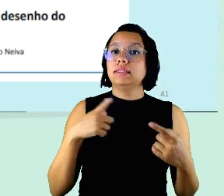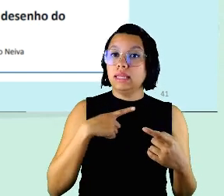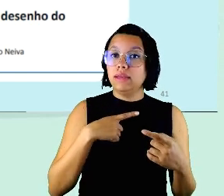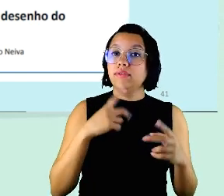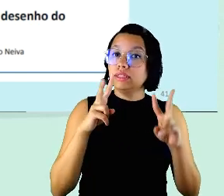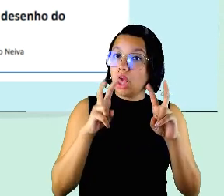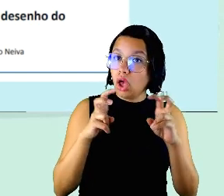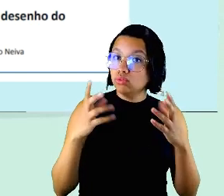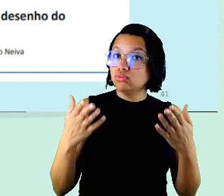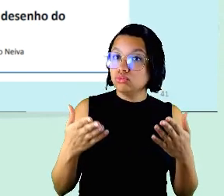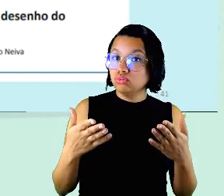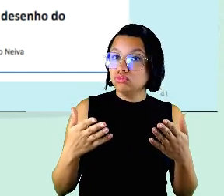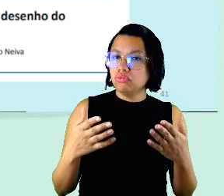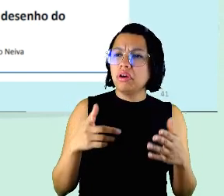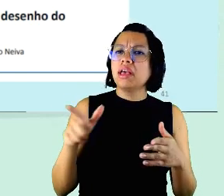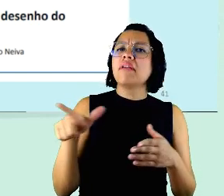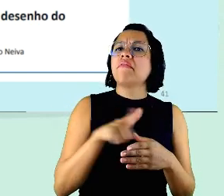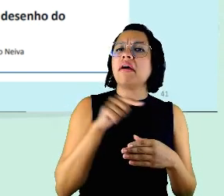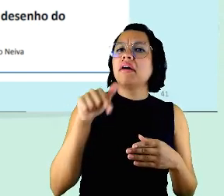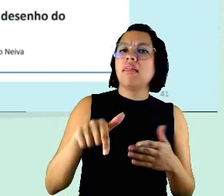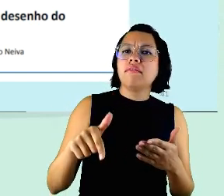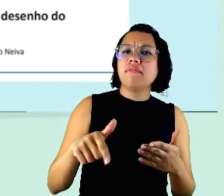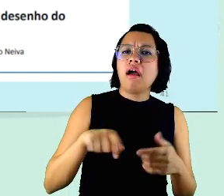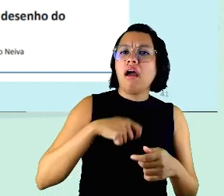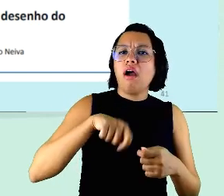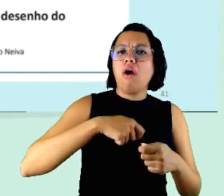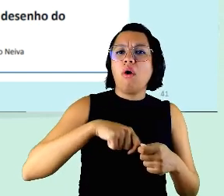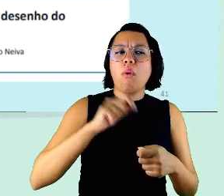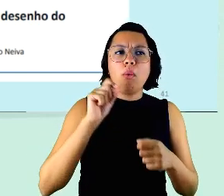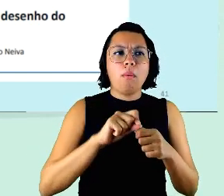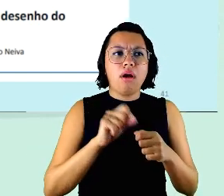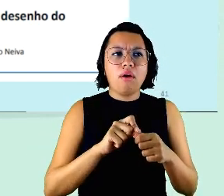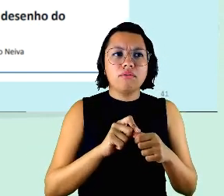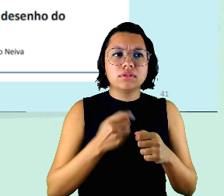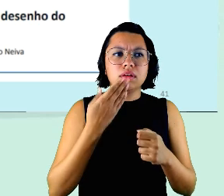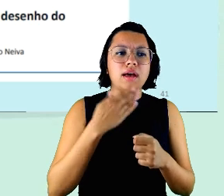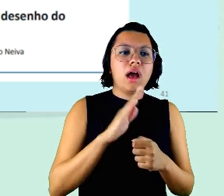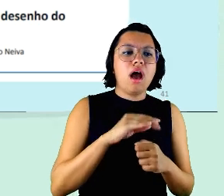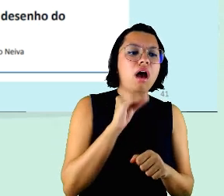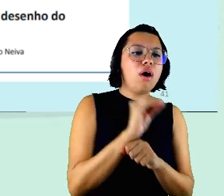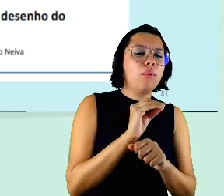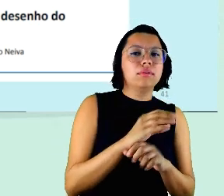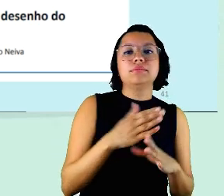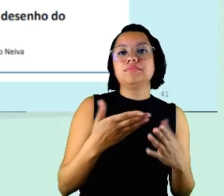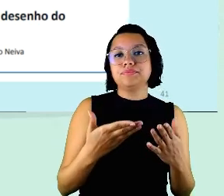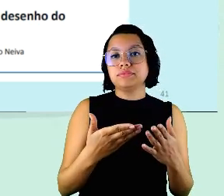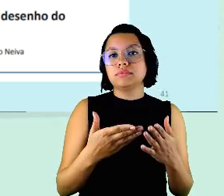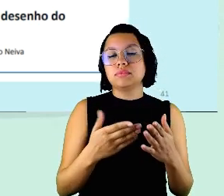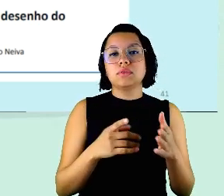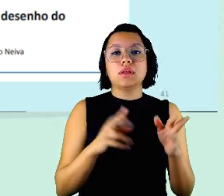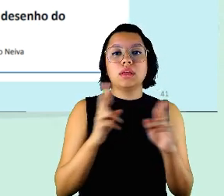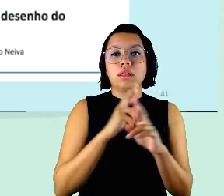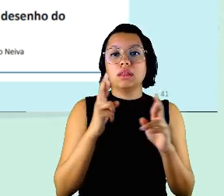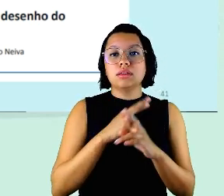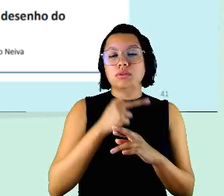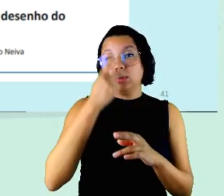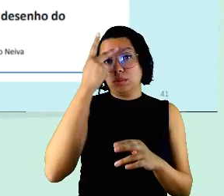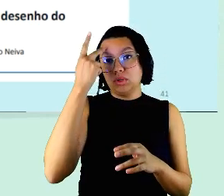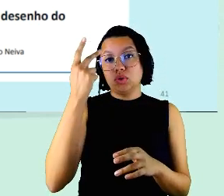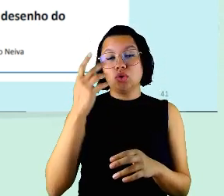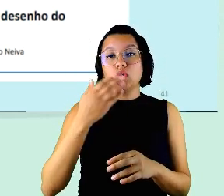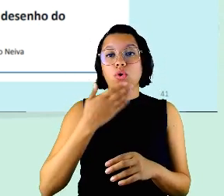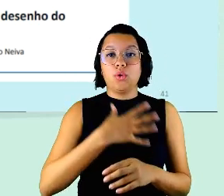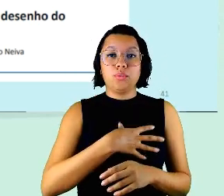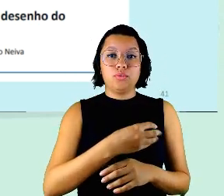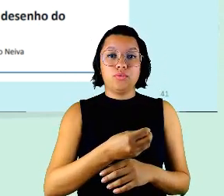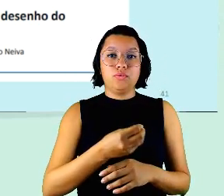quem que vai lavar essa louça quem que vai fazer comida quem vai tomar conta das crianças a questão de quem tem filho pequeno que foi na